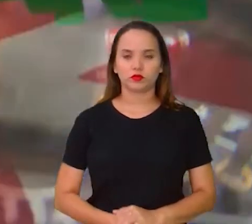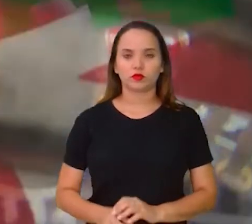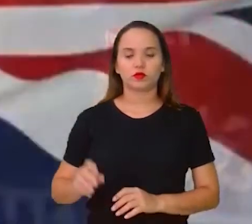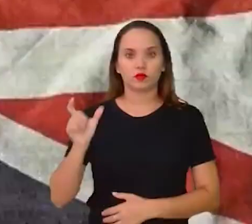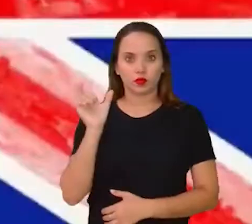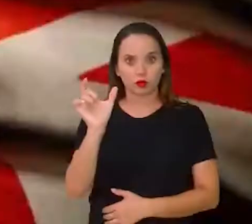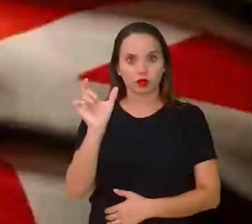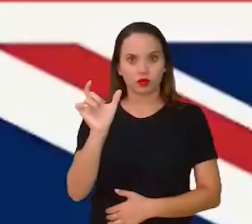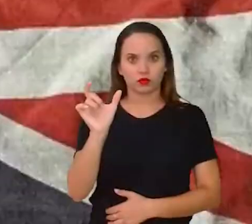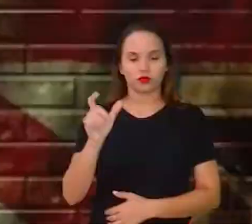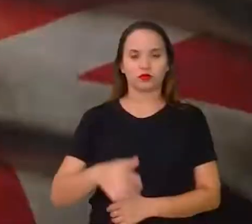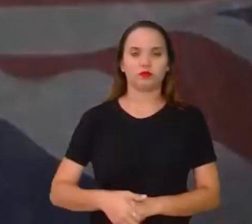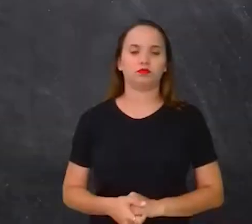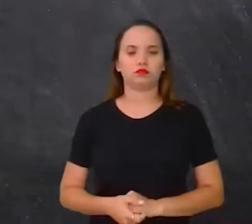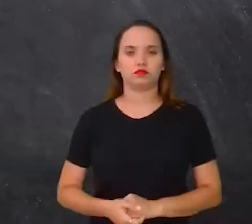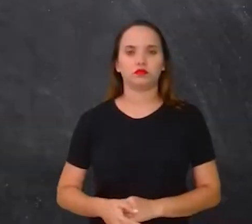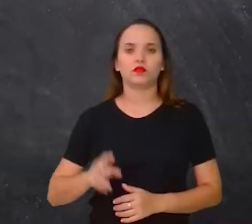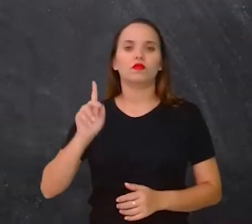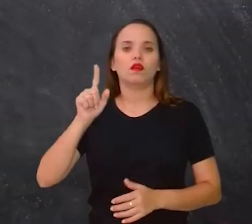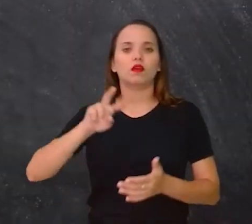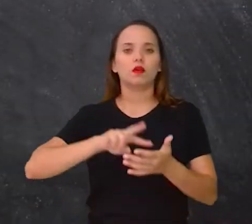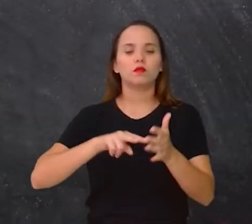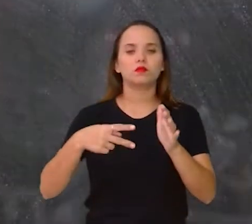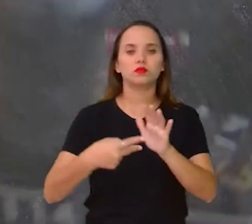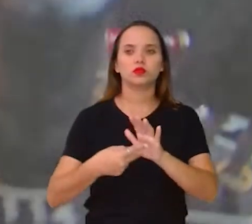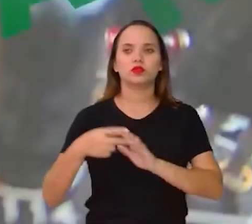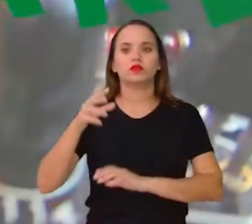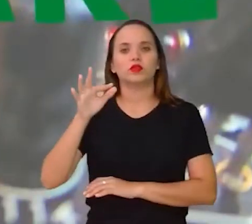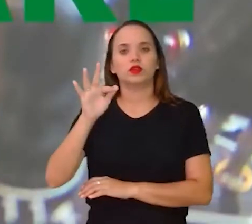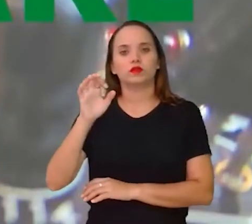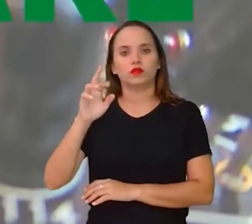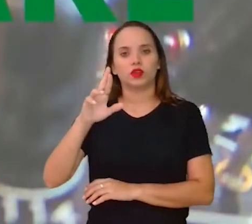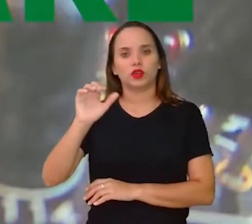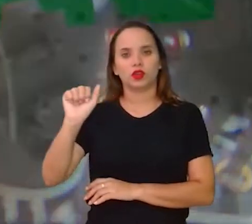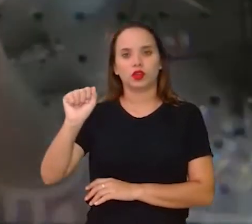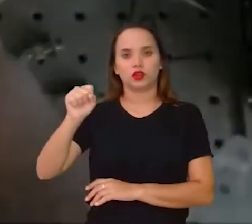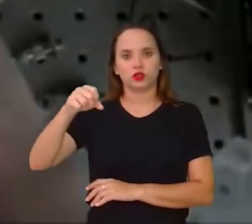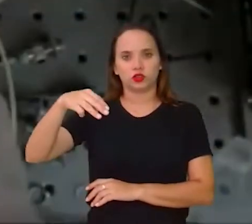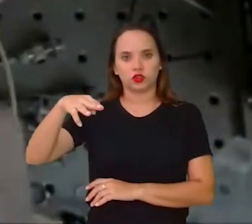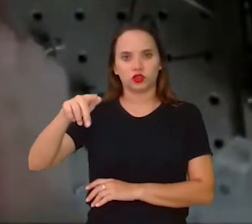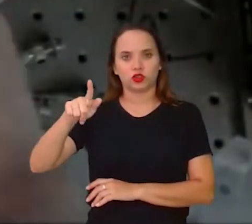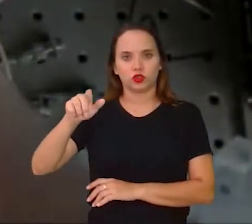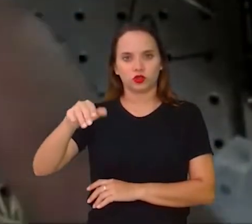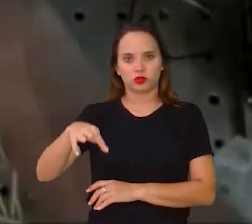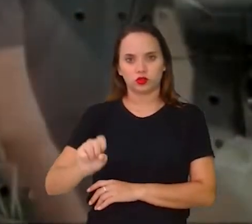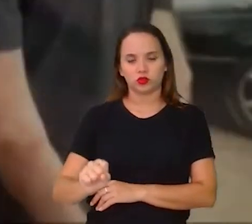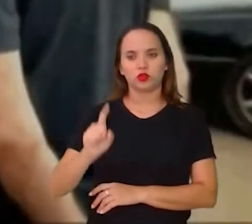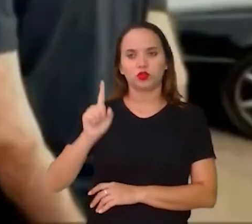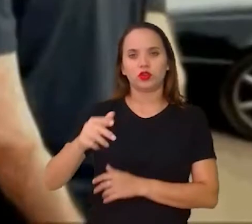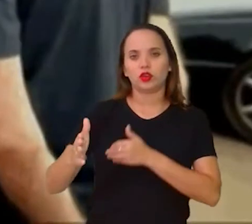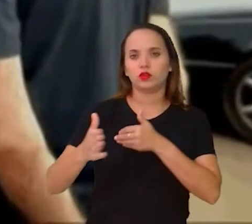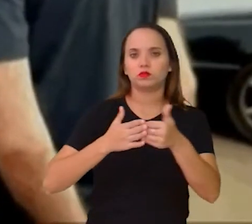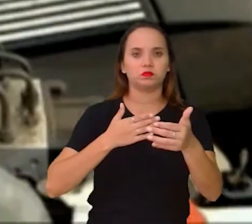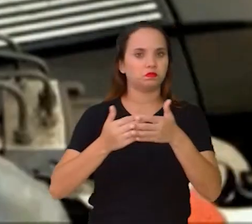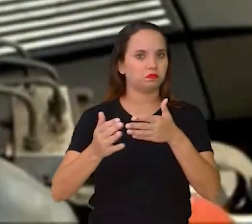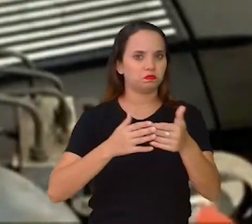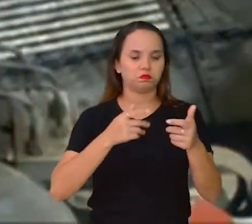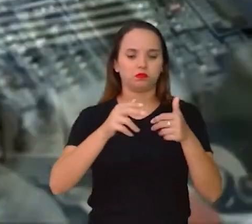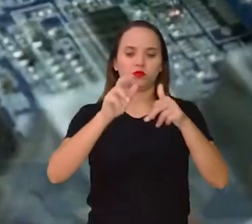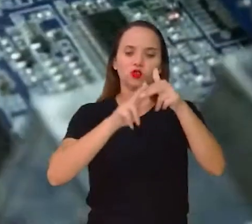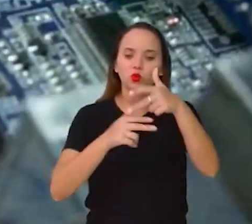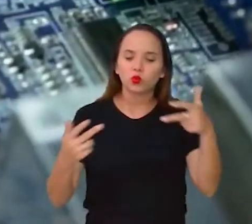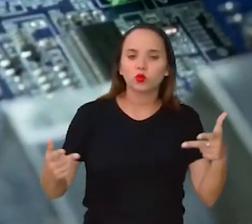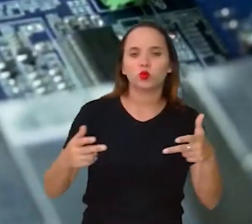A palavra hardware vem do inglês ferragens. A palavra é todo e qualquer componente ou